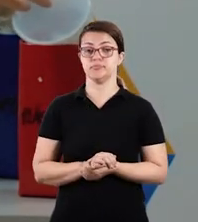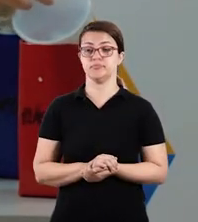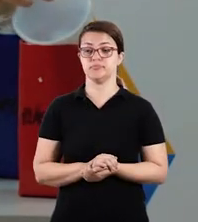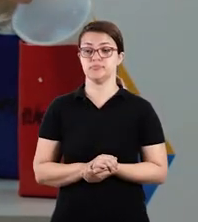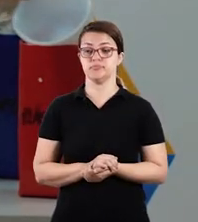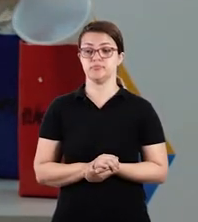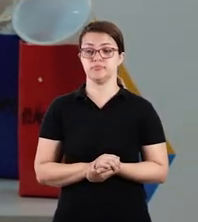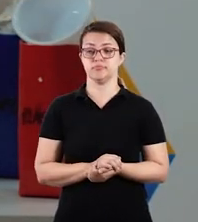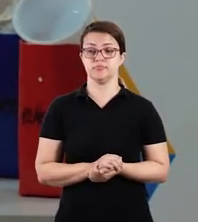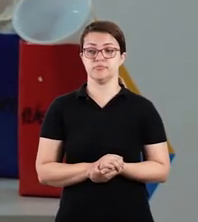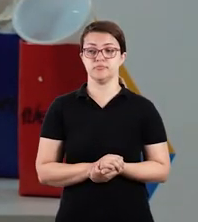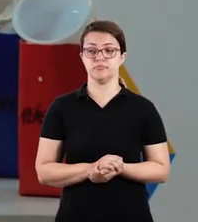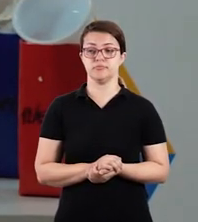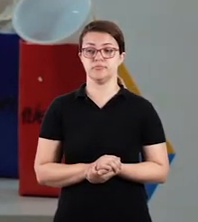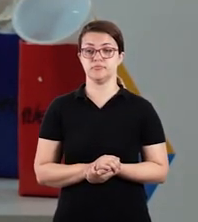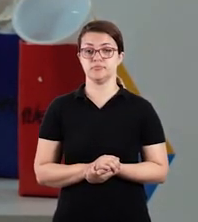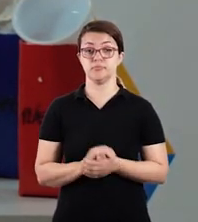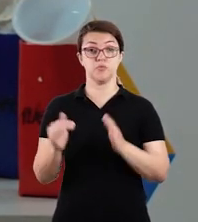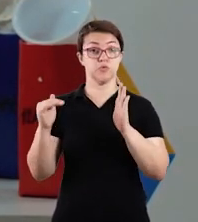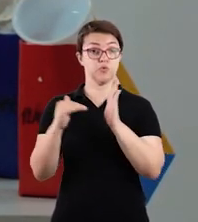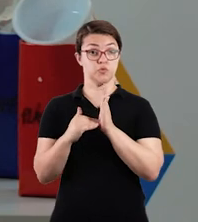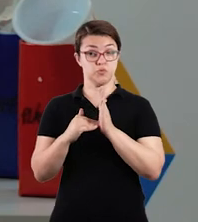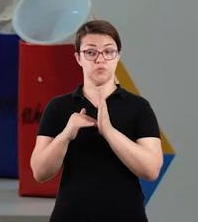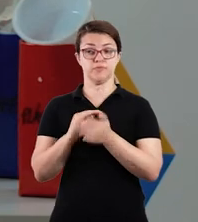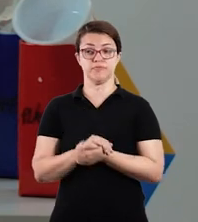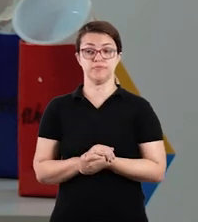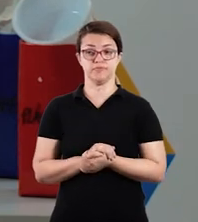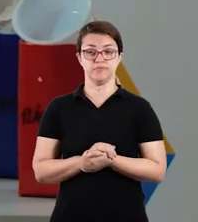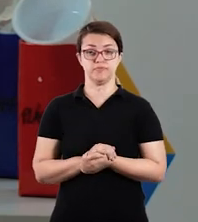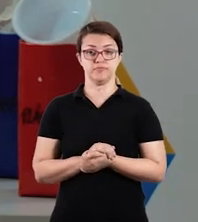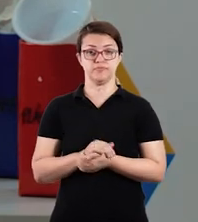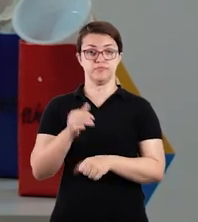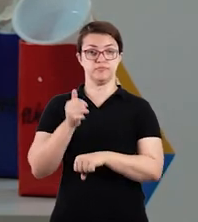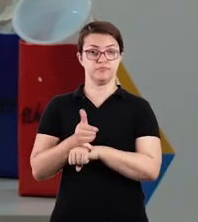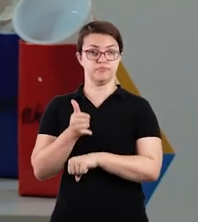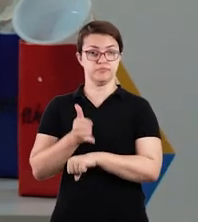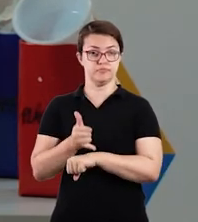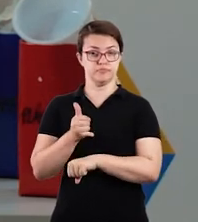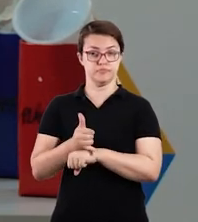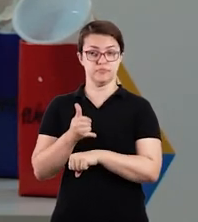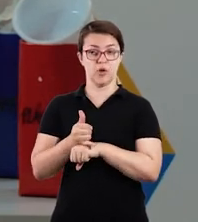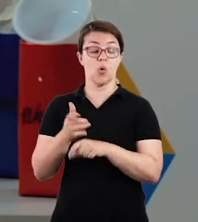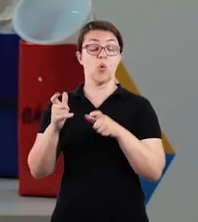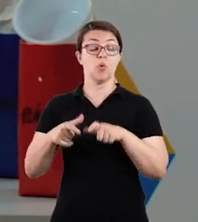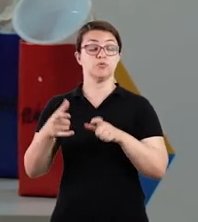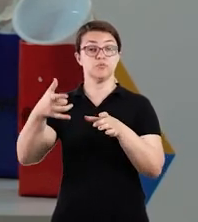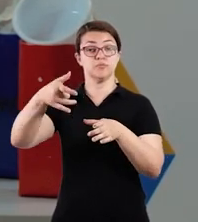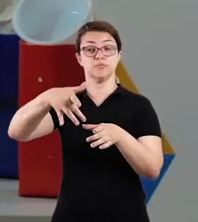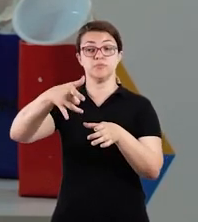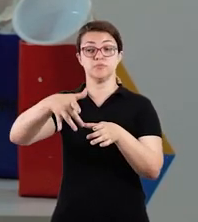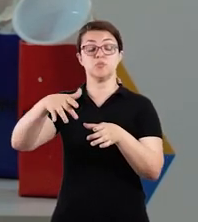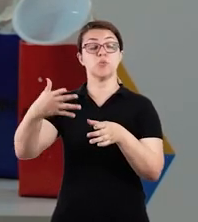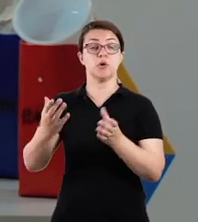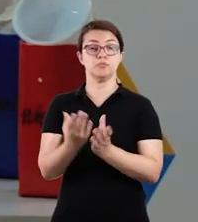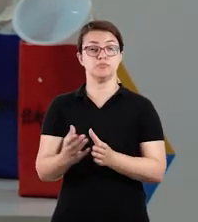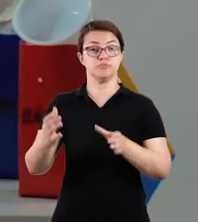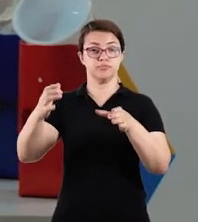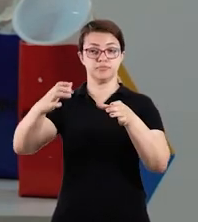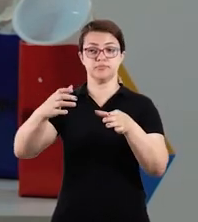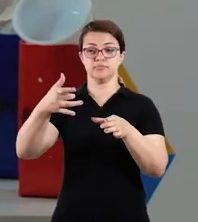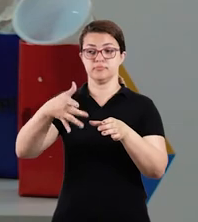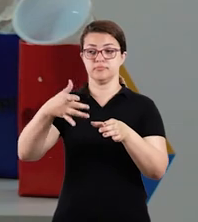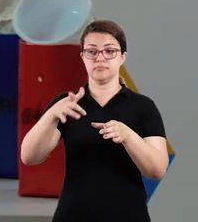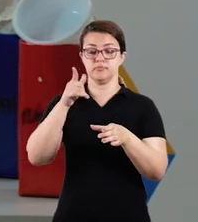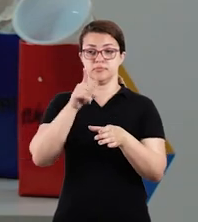plástico fora. Na latinha vermelha. E por último, o metal. Onde que eu reciclo o metal? Qual das latinhas?